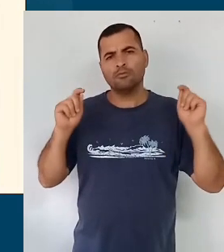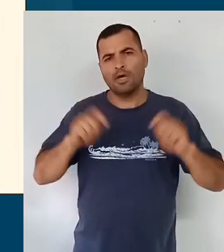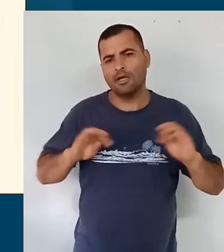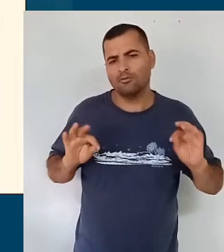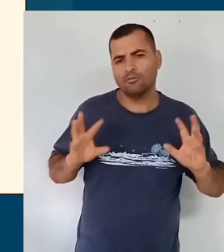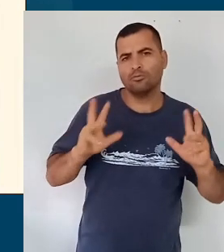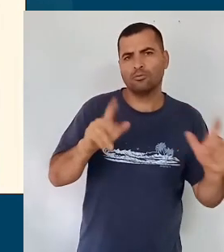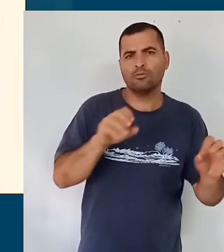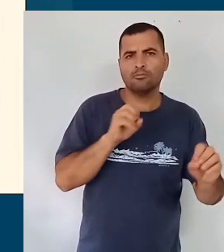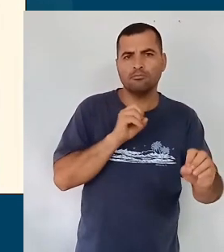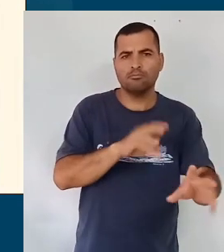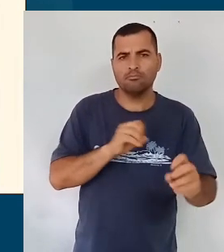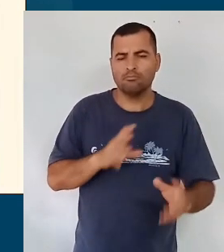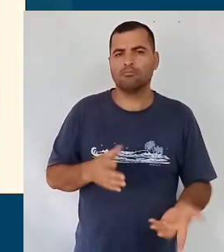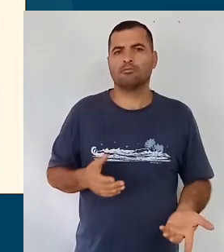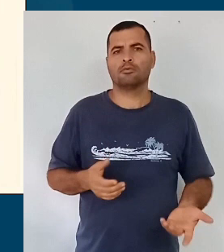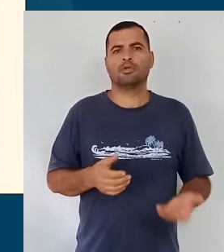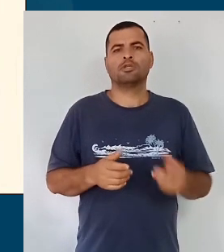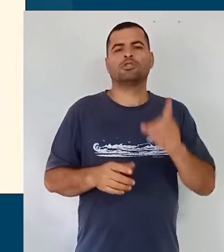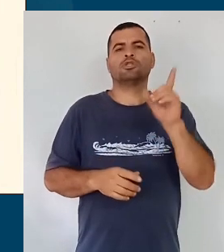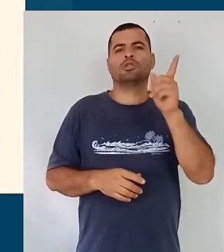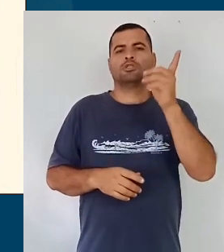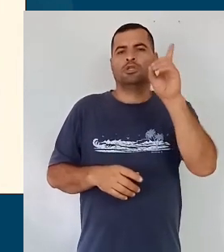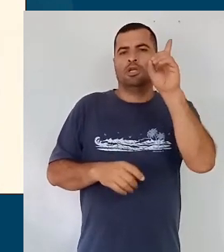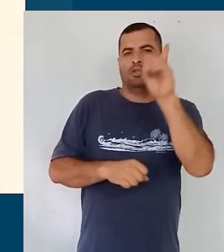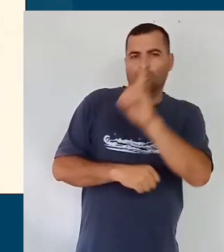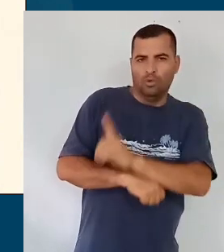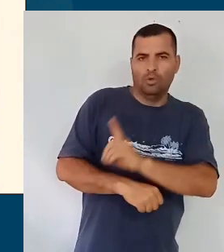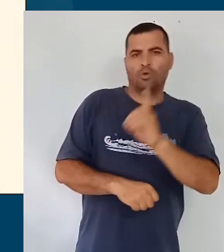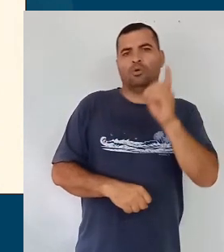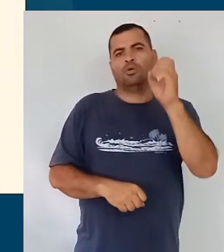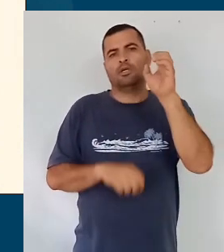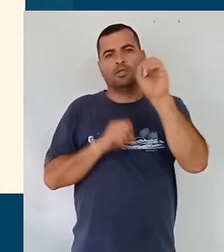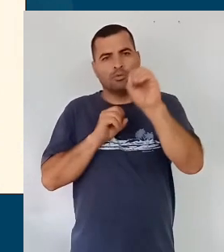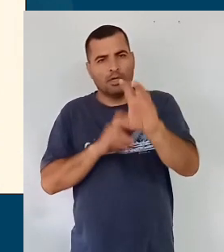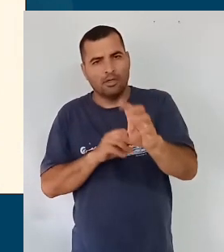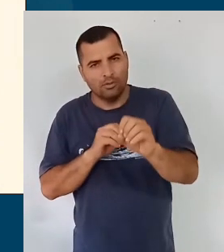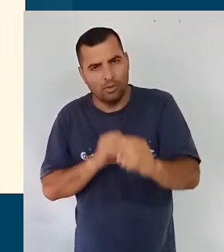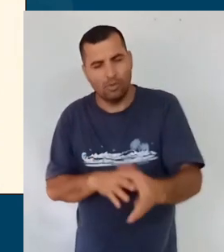pessoas envolvidas dentro de uma rede, gestores, educadores,